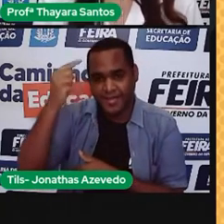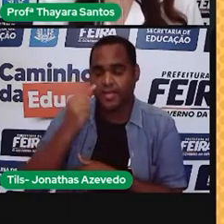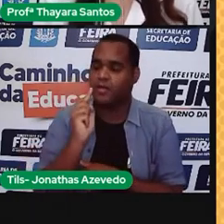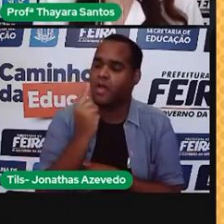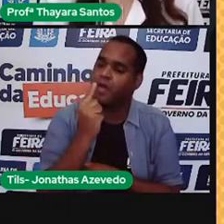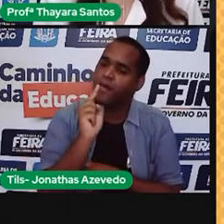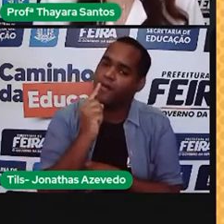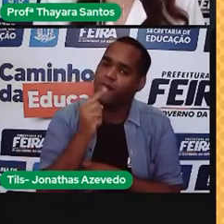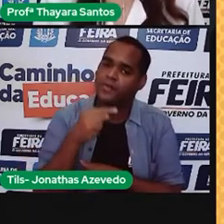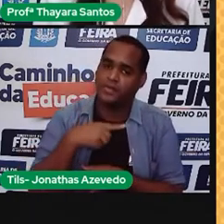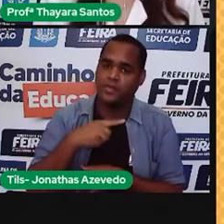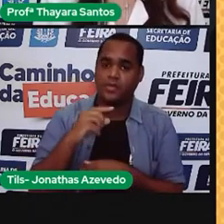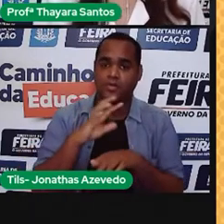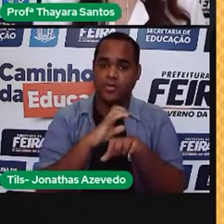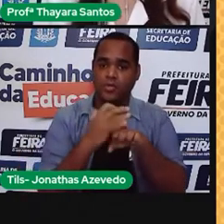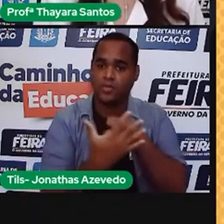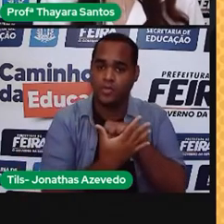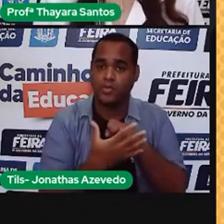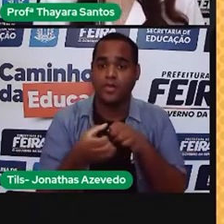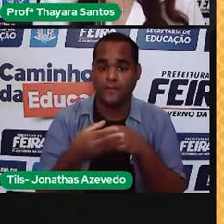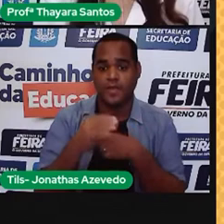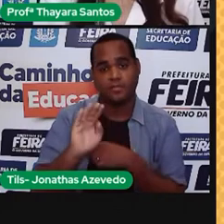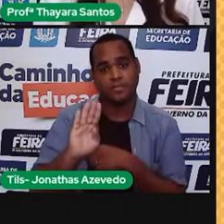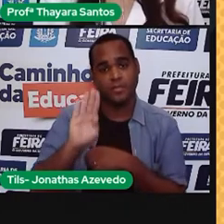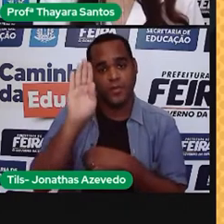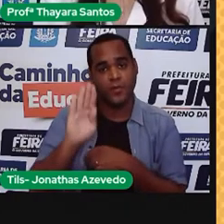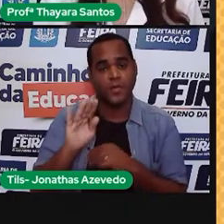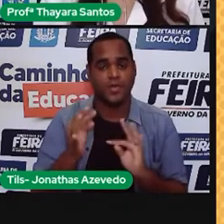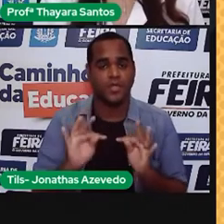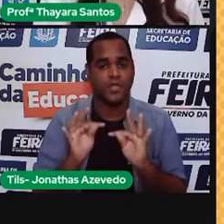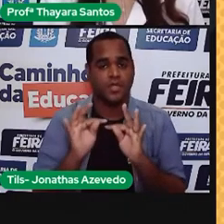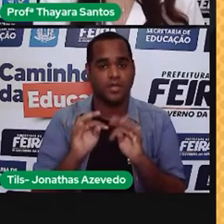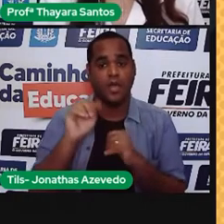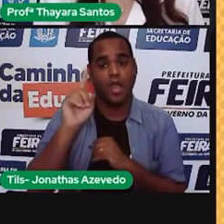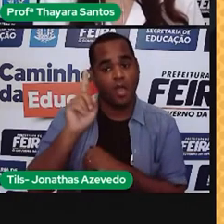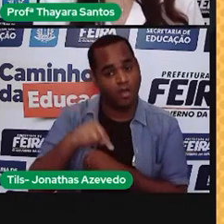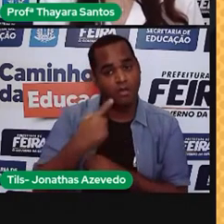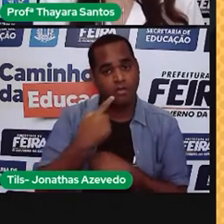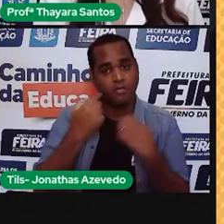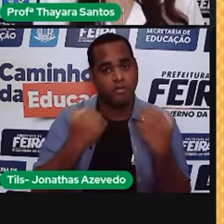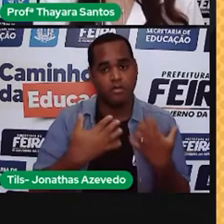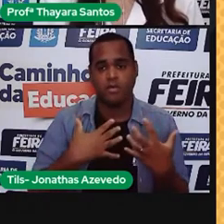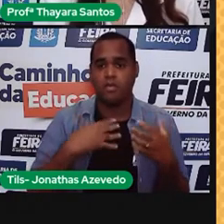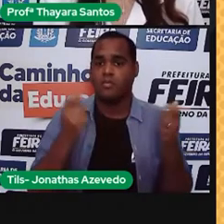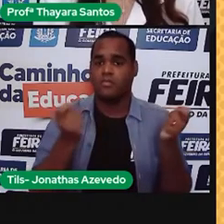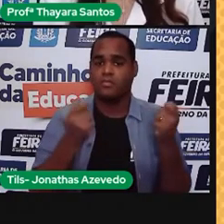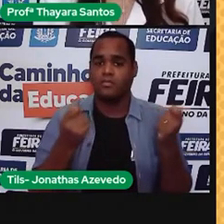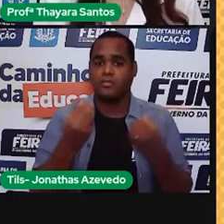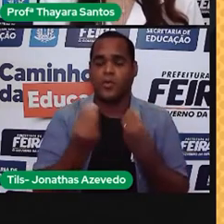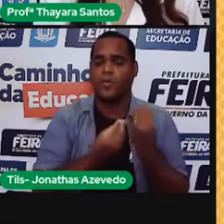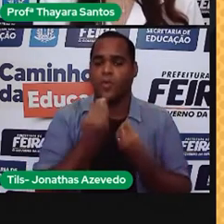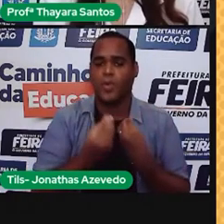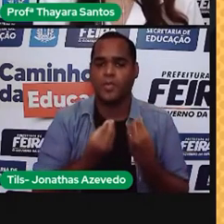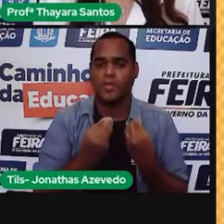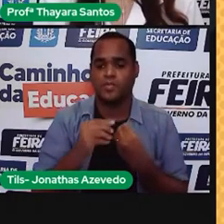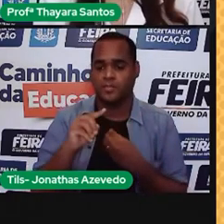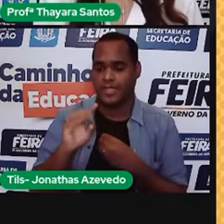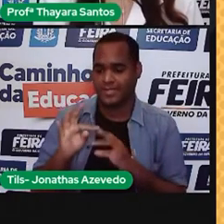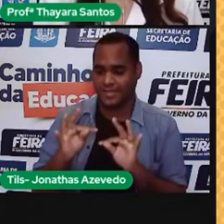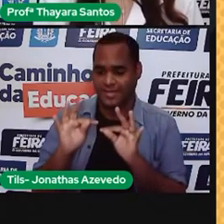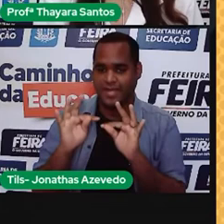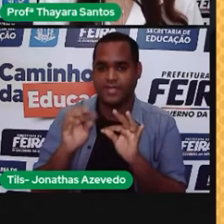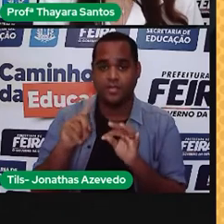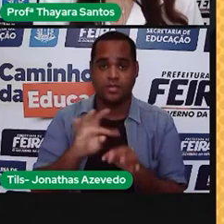coronavírus é fruto da biotecnologia. É mesmo? Como é possível? É uma técnica